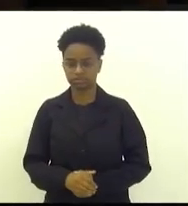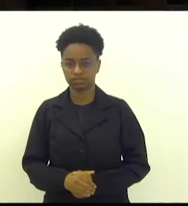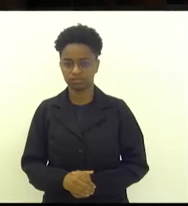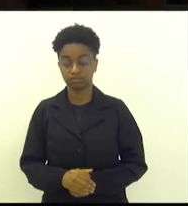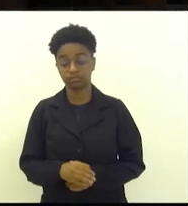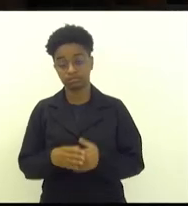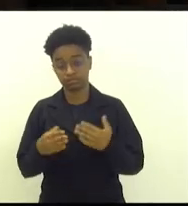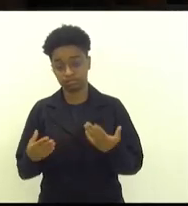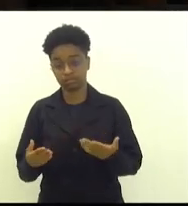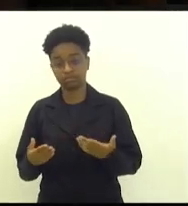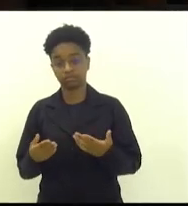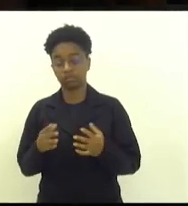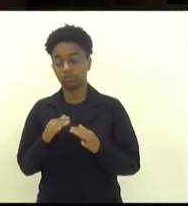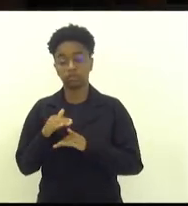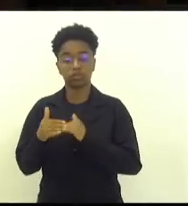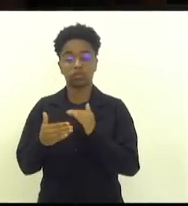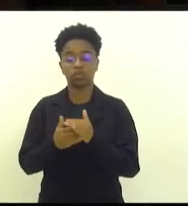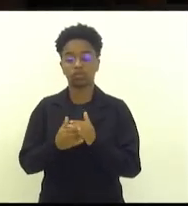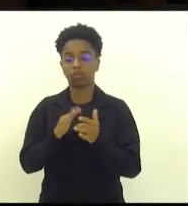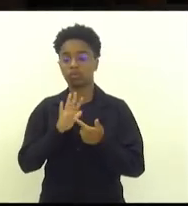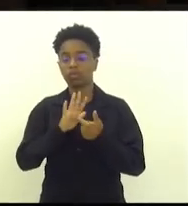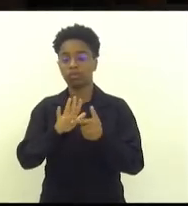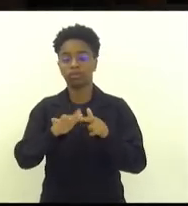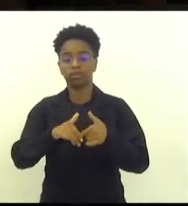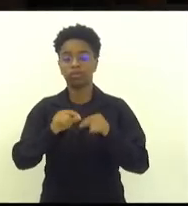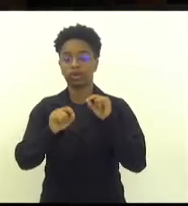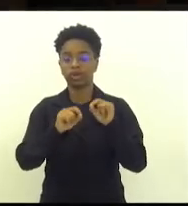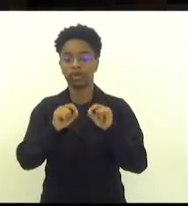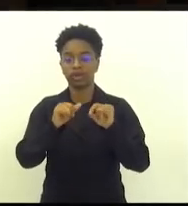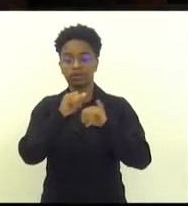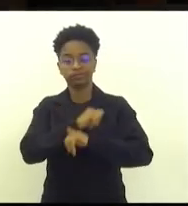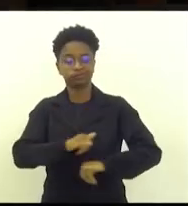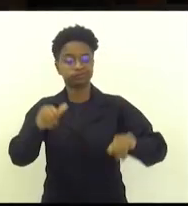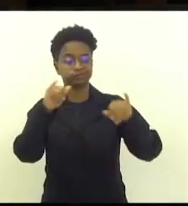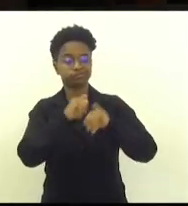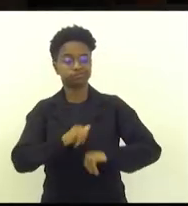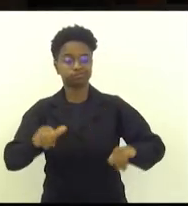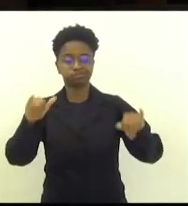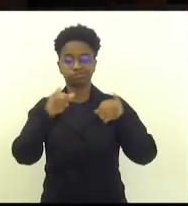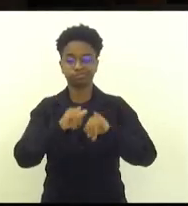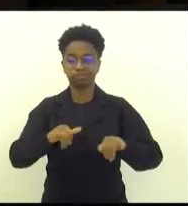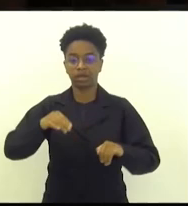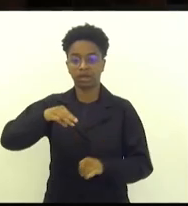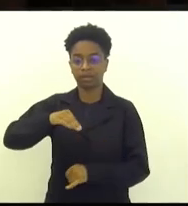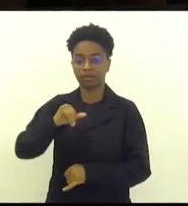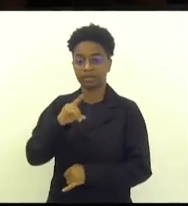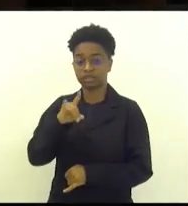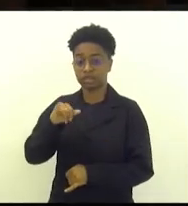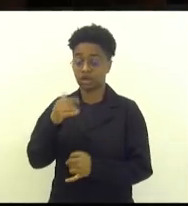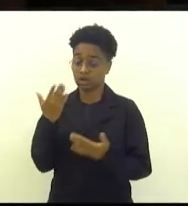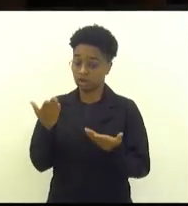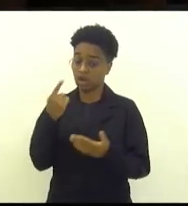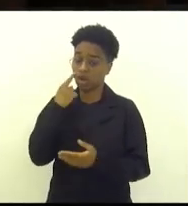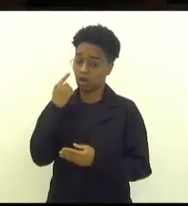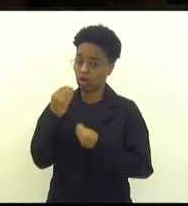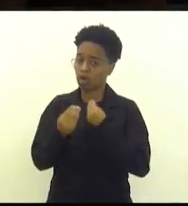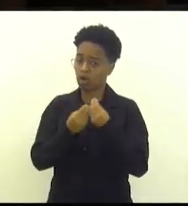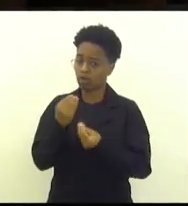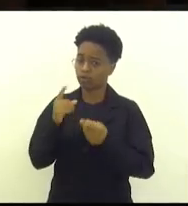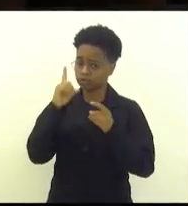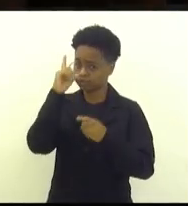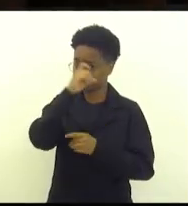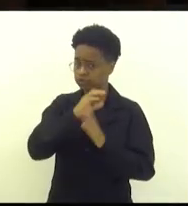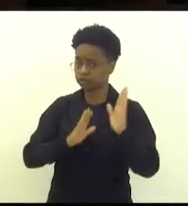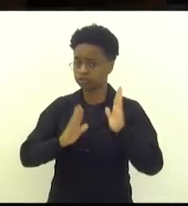evidenciado pela grande mídia do Estado do Rio de Janeiro. Olha quanta instabilidade que a cidade de Cabo